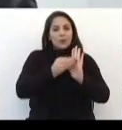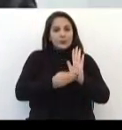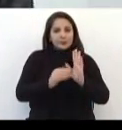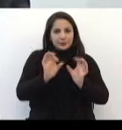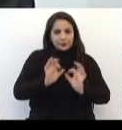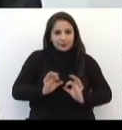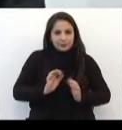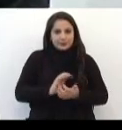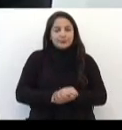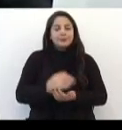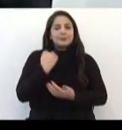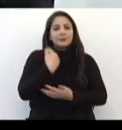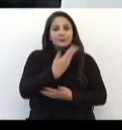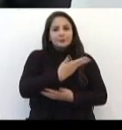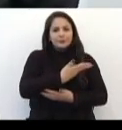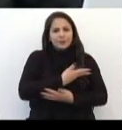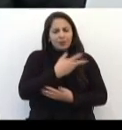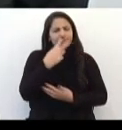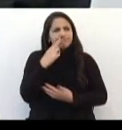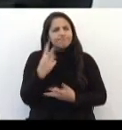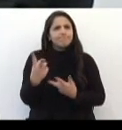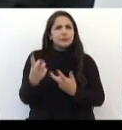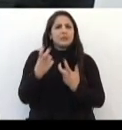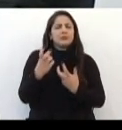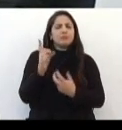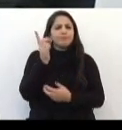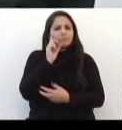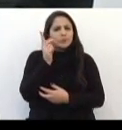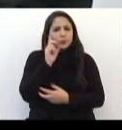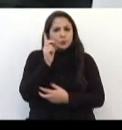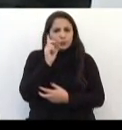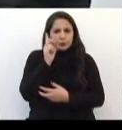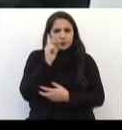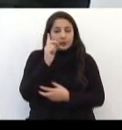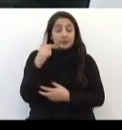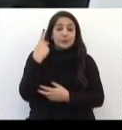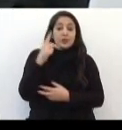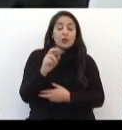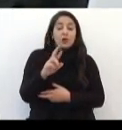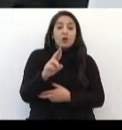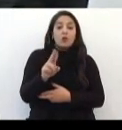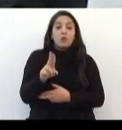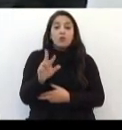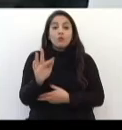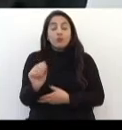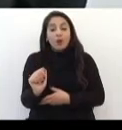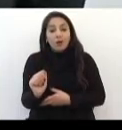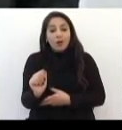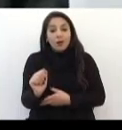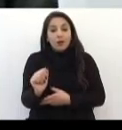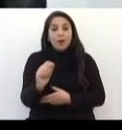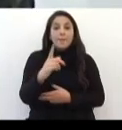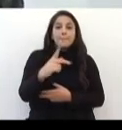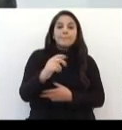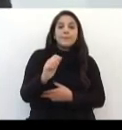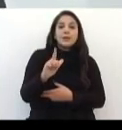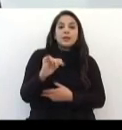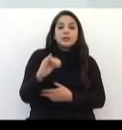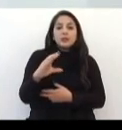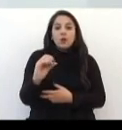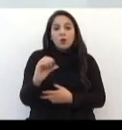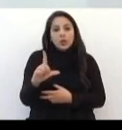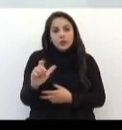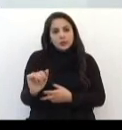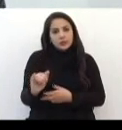Nós nos deparamos no dia a dia Vereador Rufa, vereador Pelicioli Com